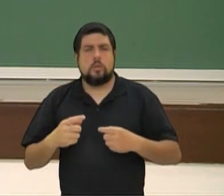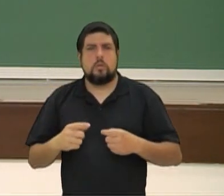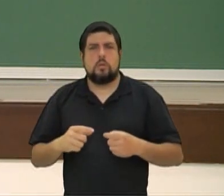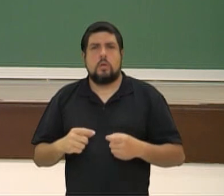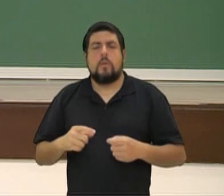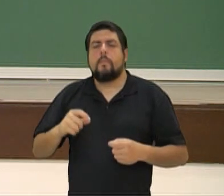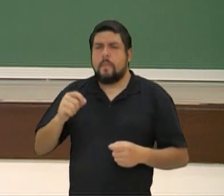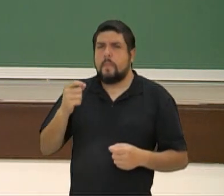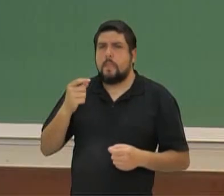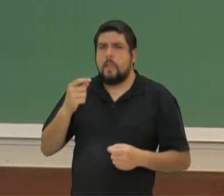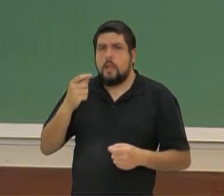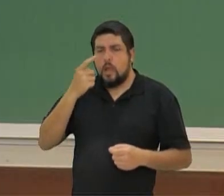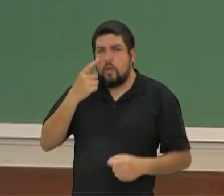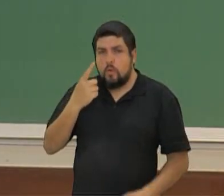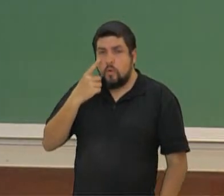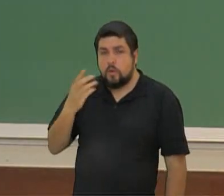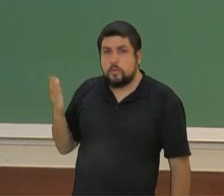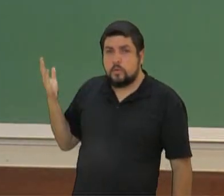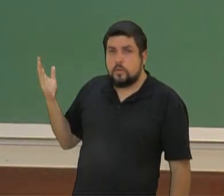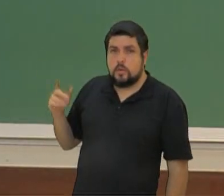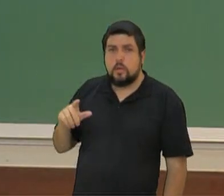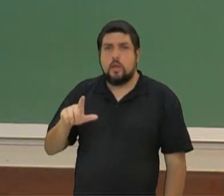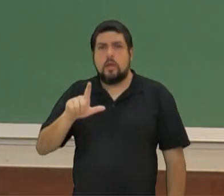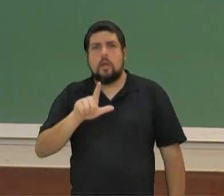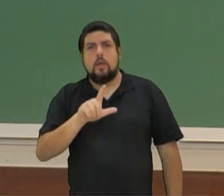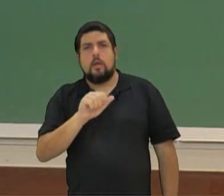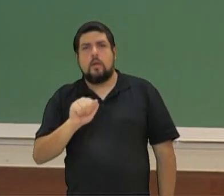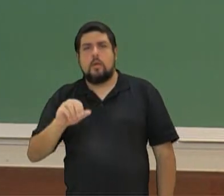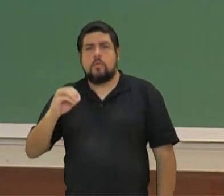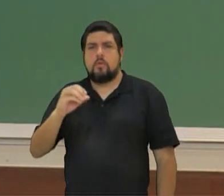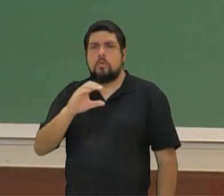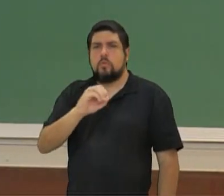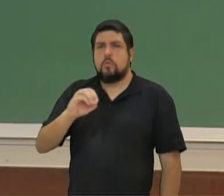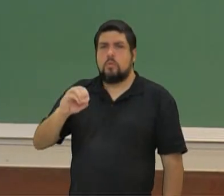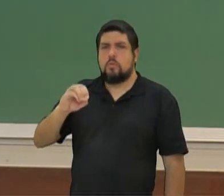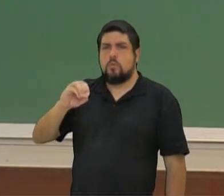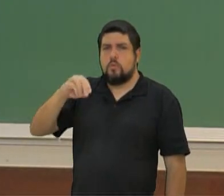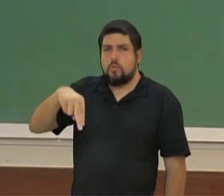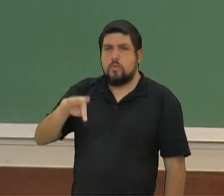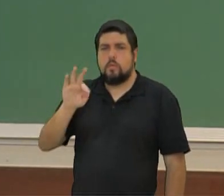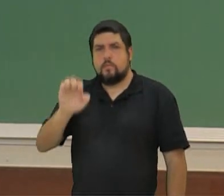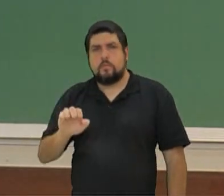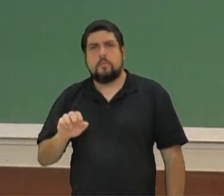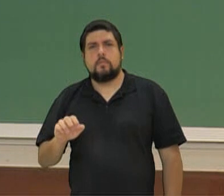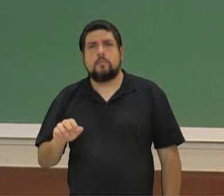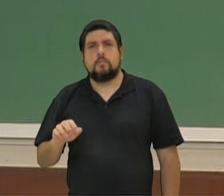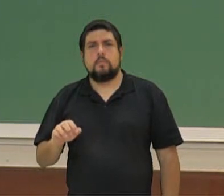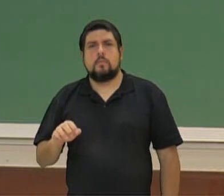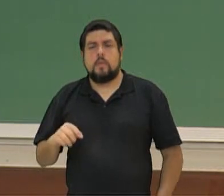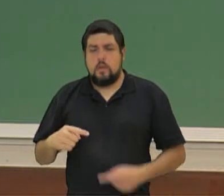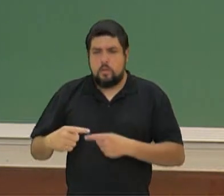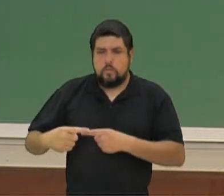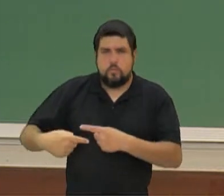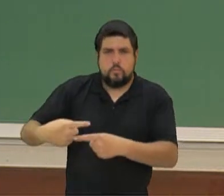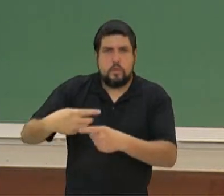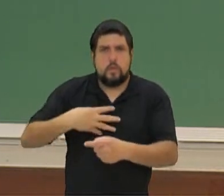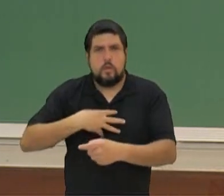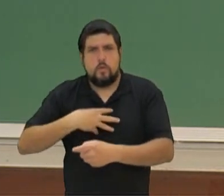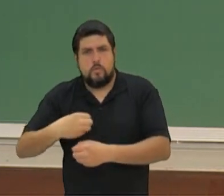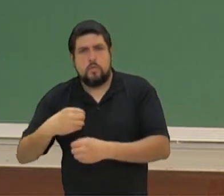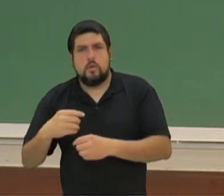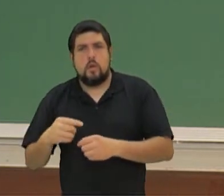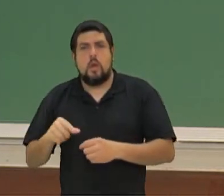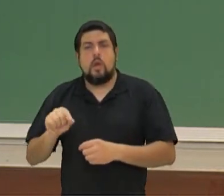laoco ontem, não está errado não, é assim mesmo, galera. Treinem junto comigo, laoco ontem. E seus filhos é uma cópia